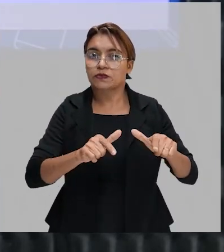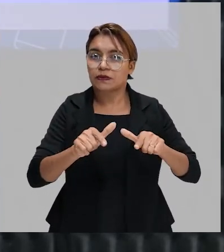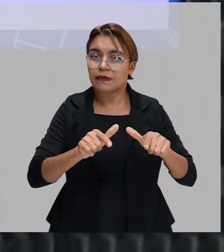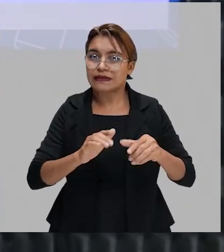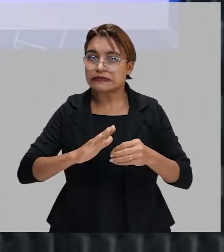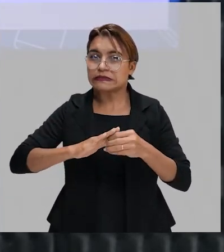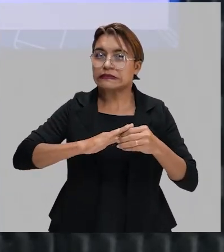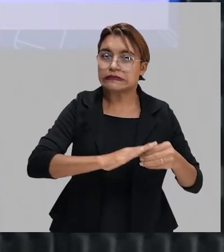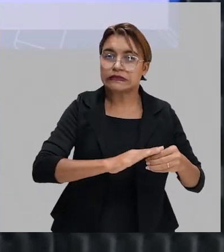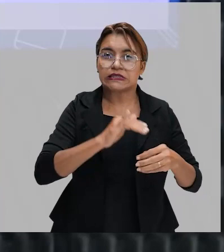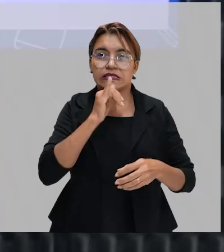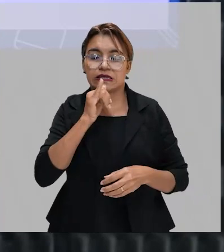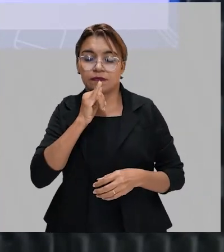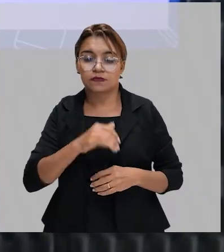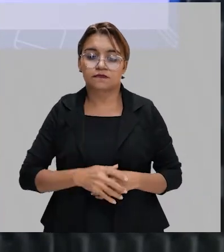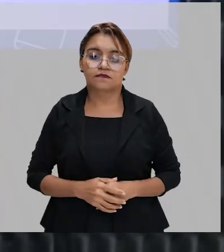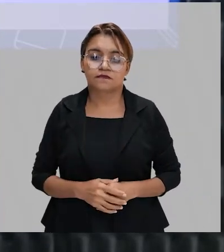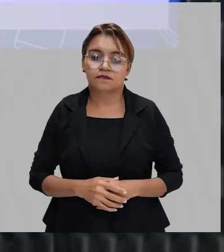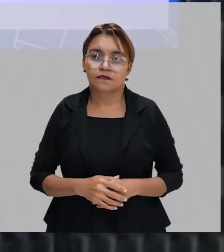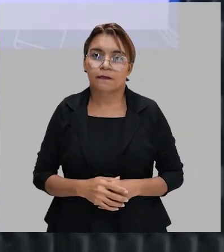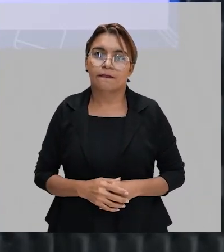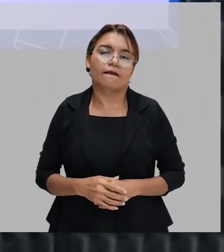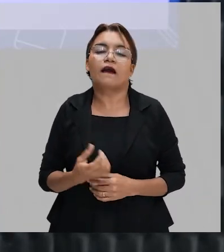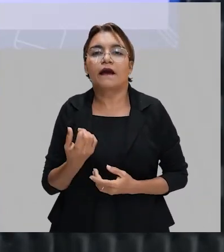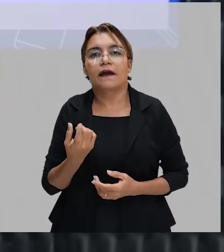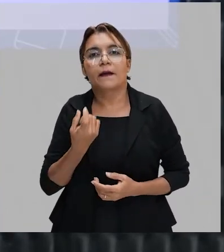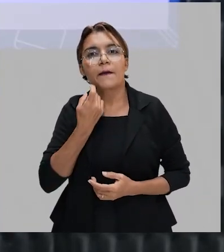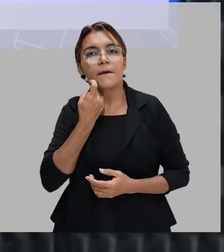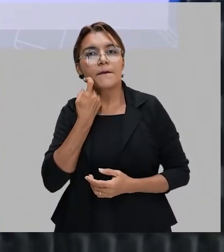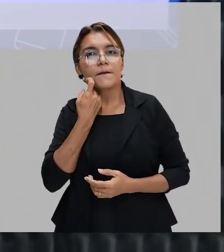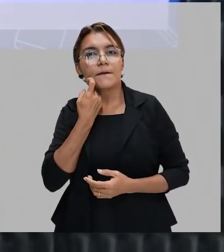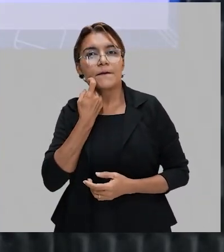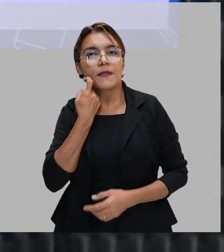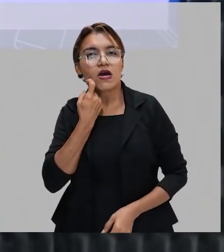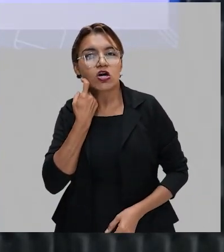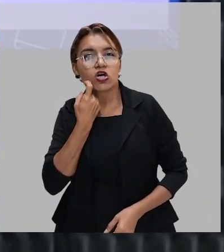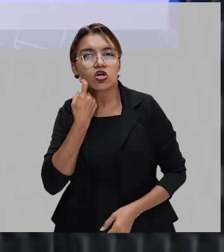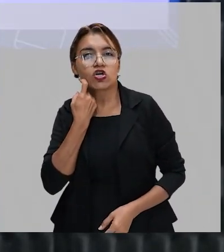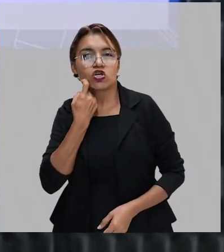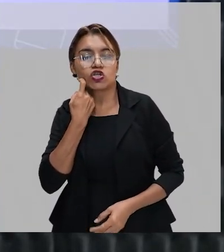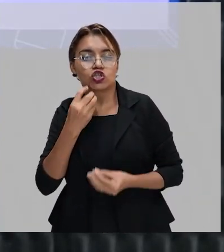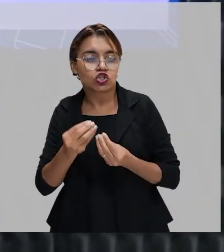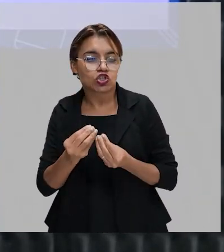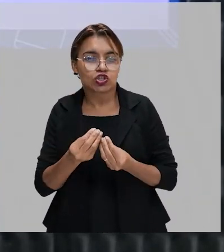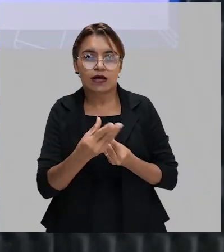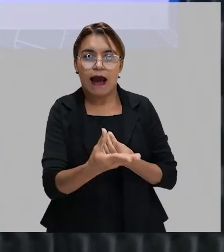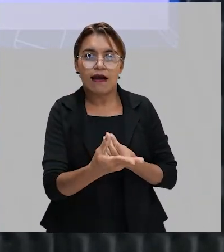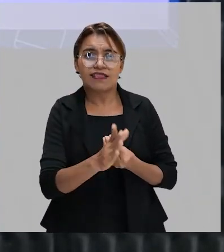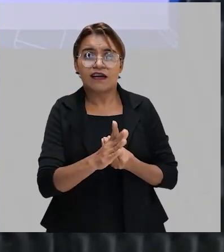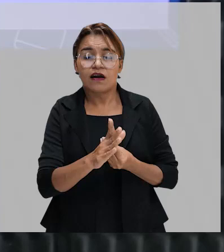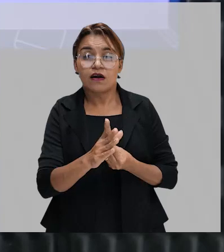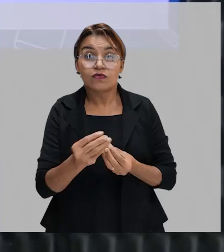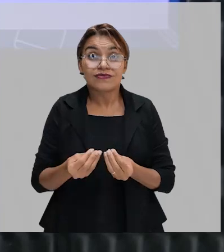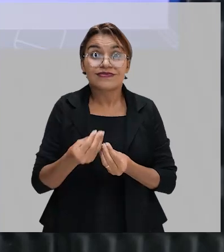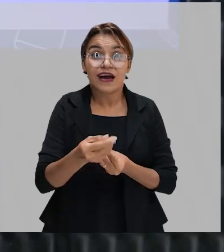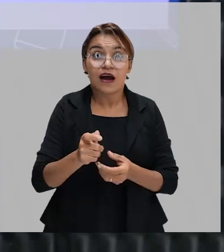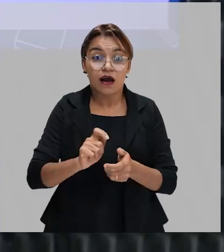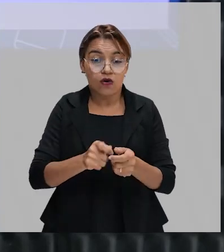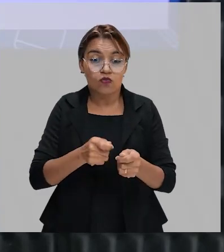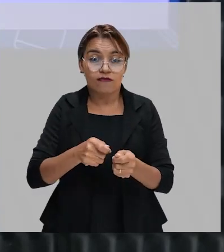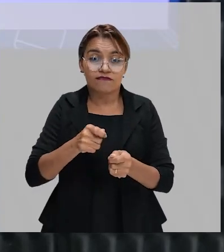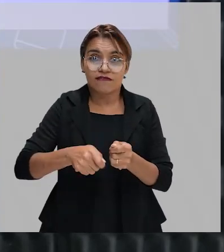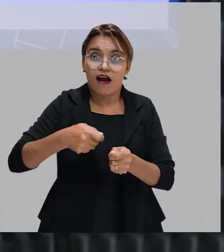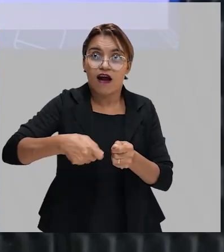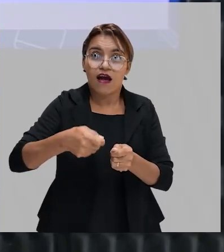Não dê um peixe ao pobre, mas dê uma vara de pescar para que ele vá pescar e tal.